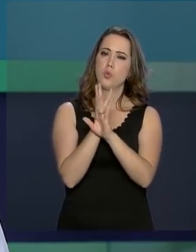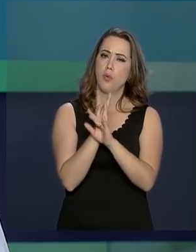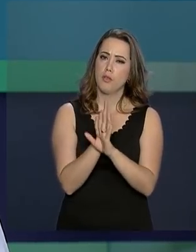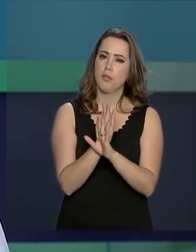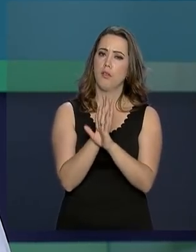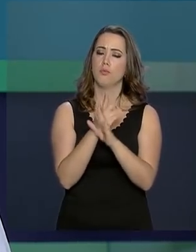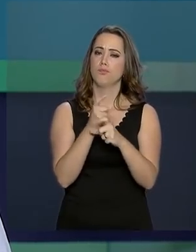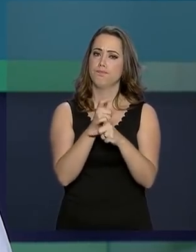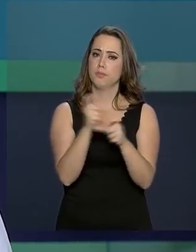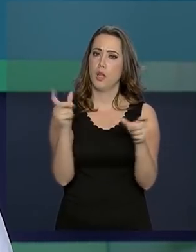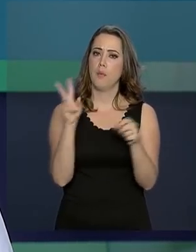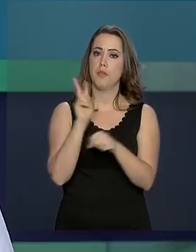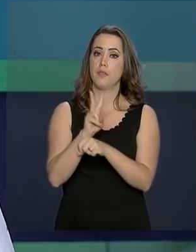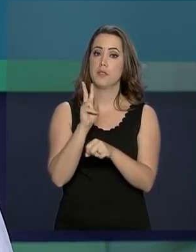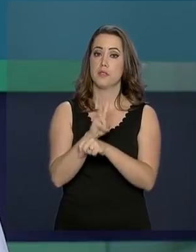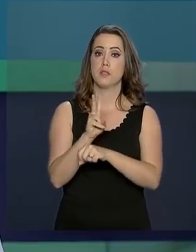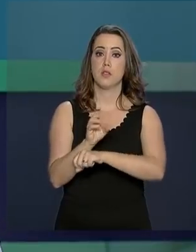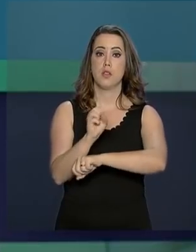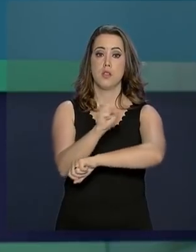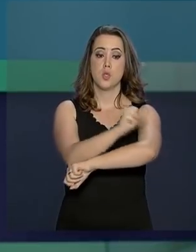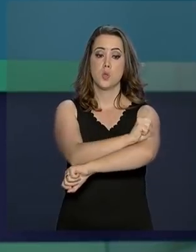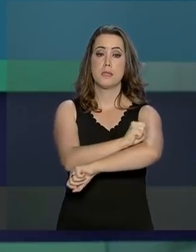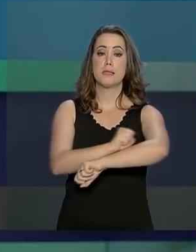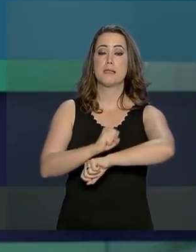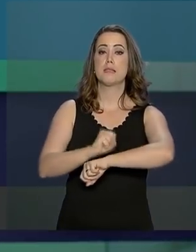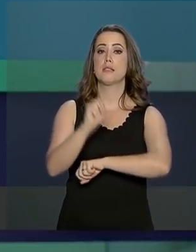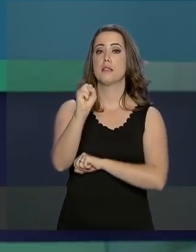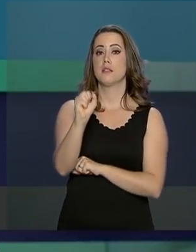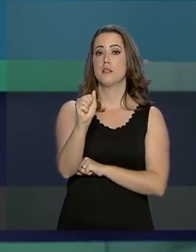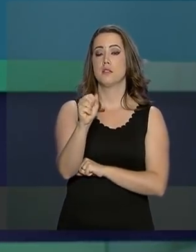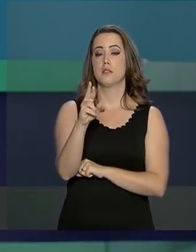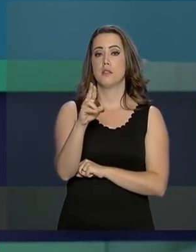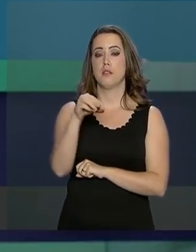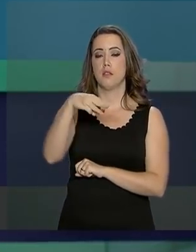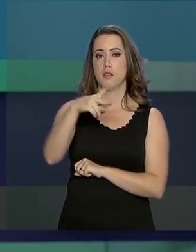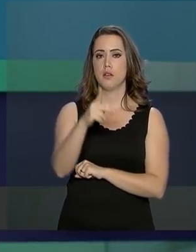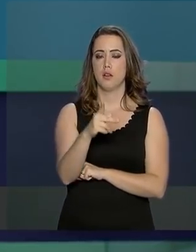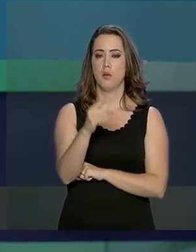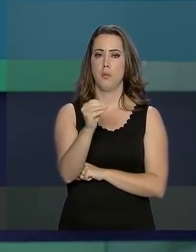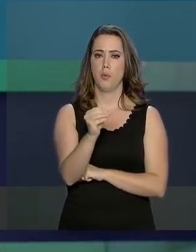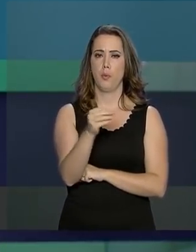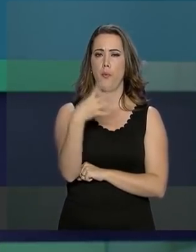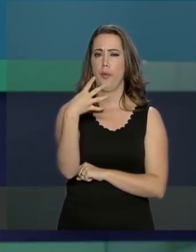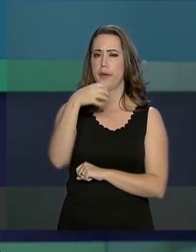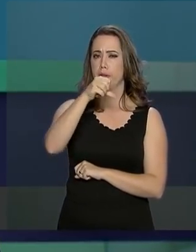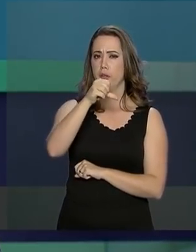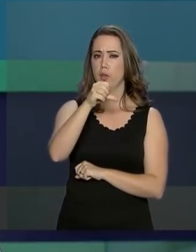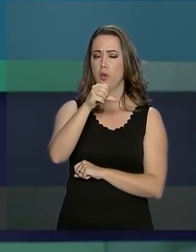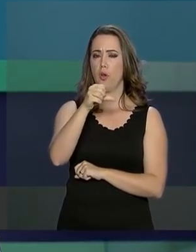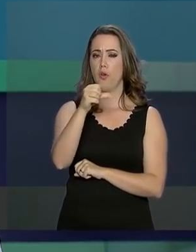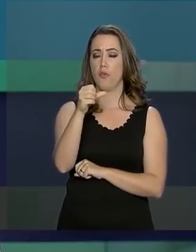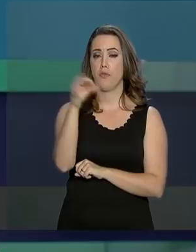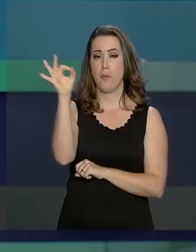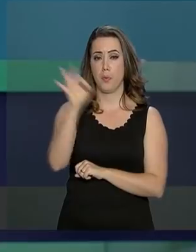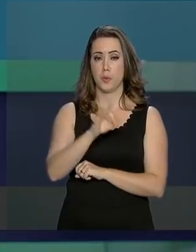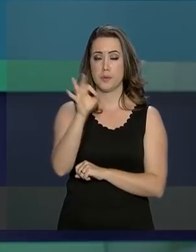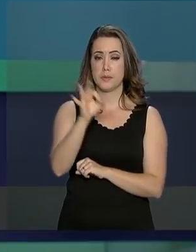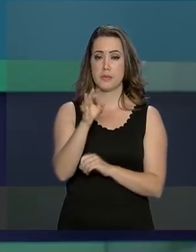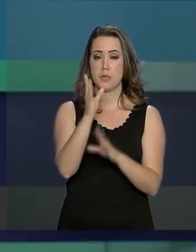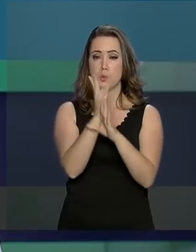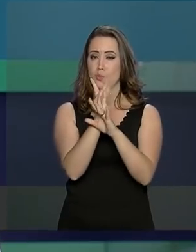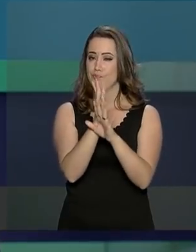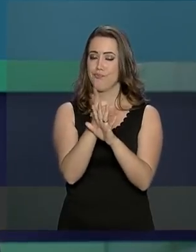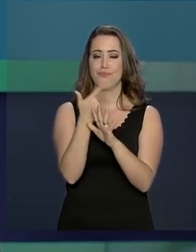cobertura vacinal do sarampo. No ano passado, 49% dos municípios não atingiram a meta de